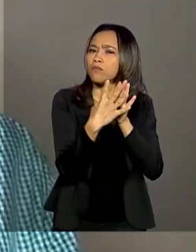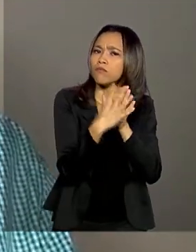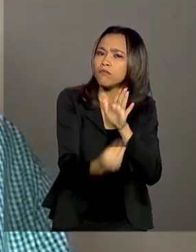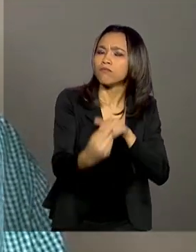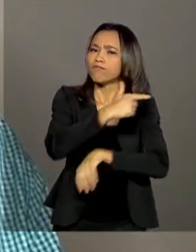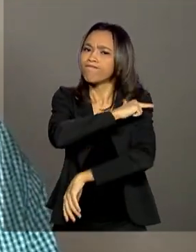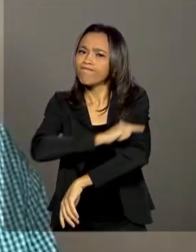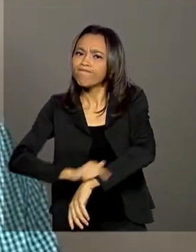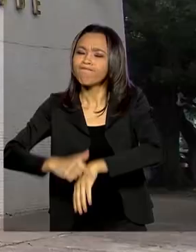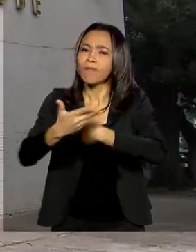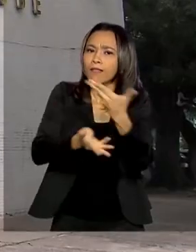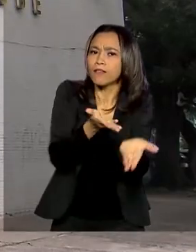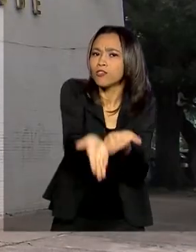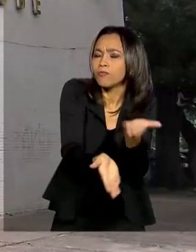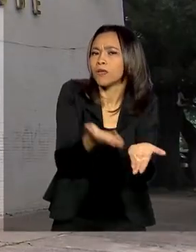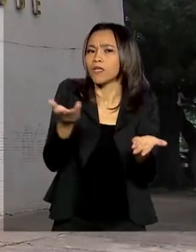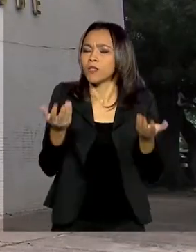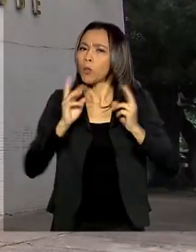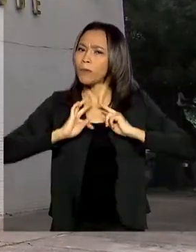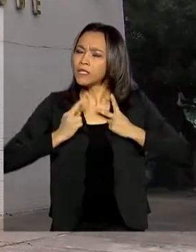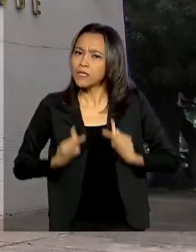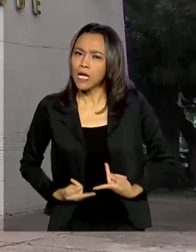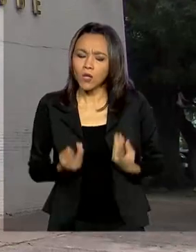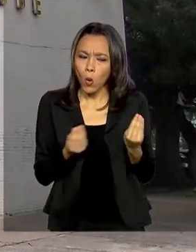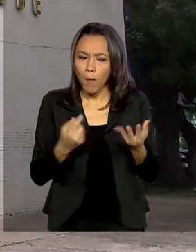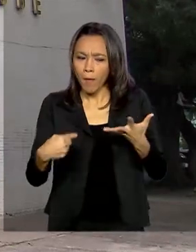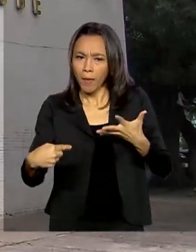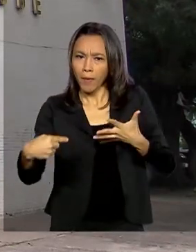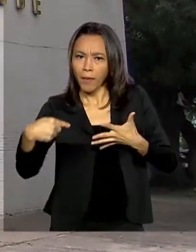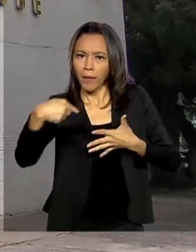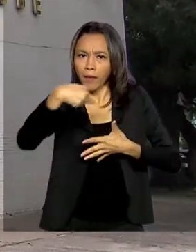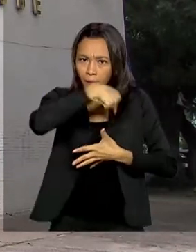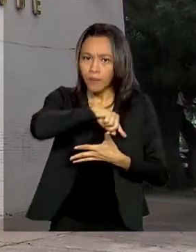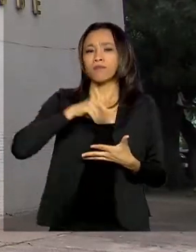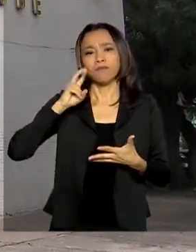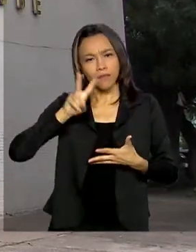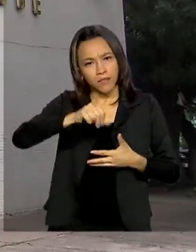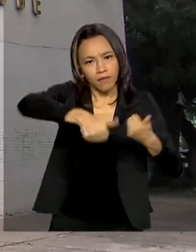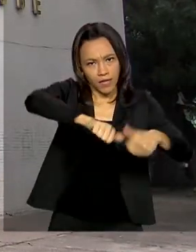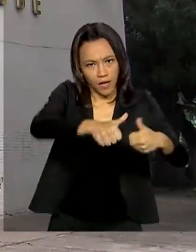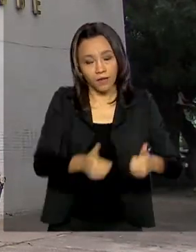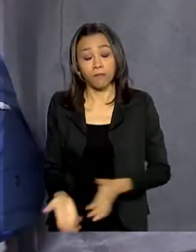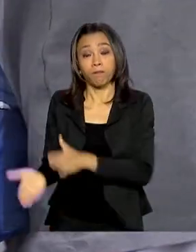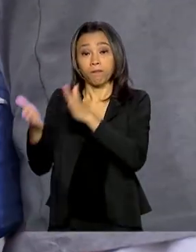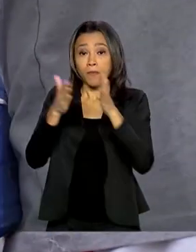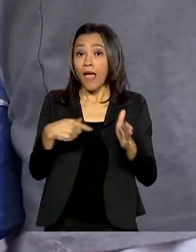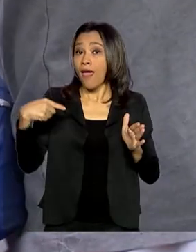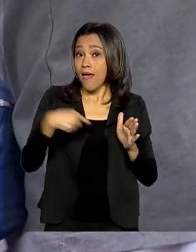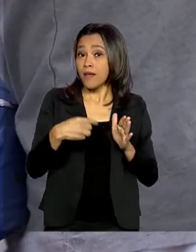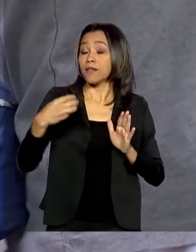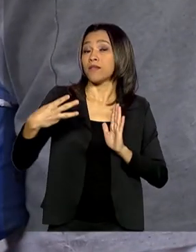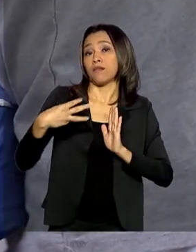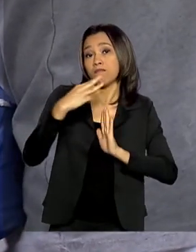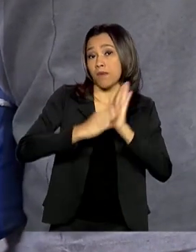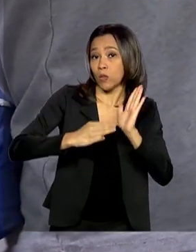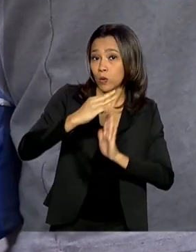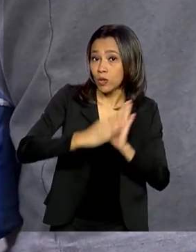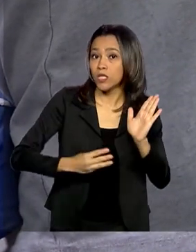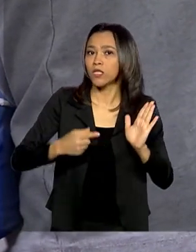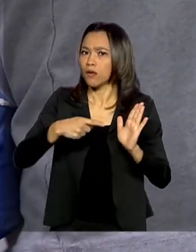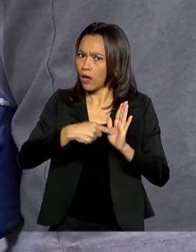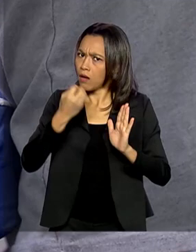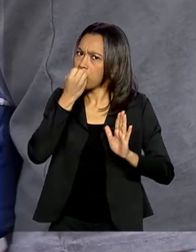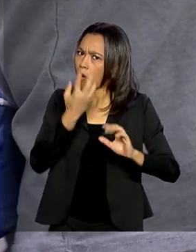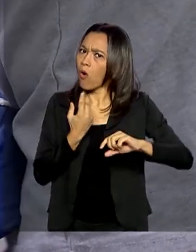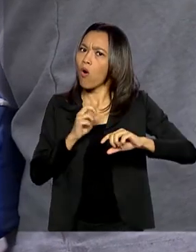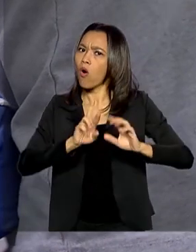atendimento humanizado. De acordo com o Ministério da Saúde, a metodologia LIAN traz resultados positivos,